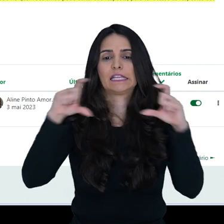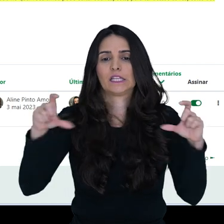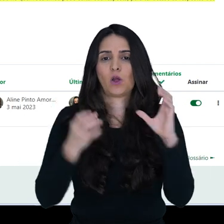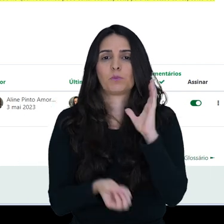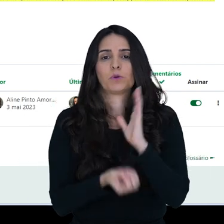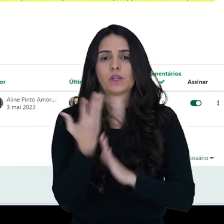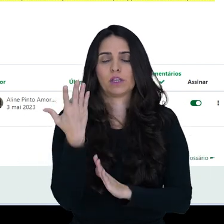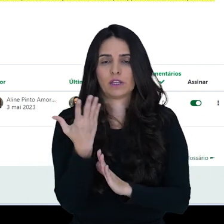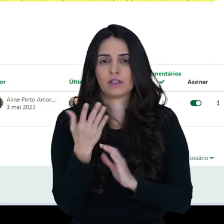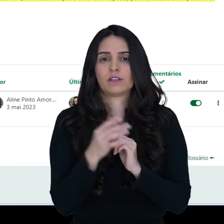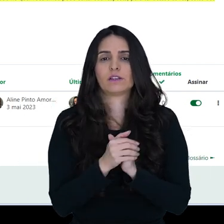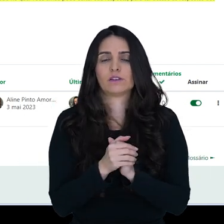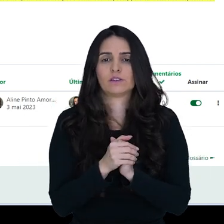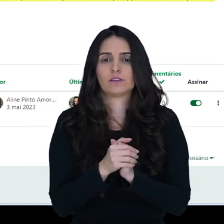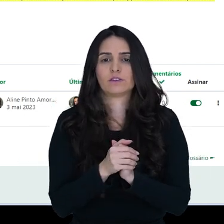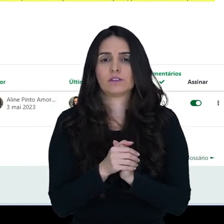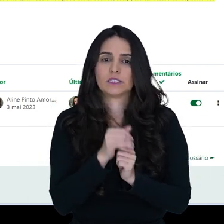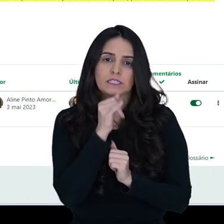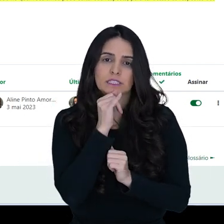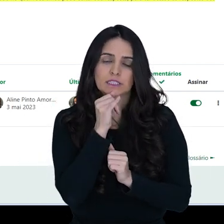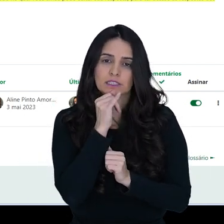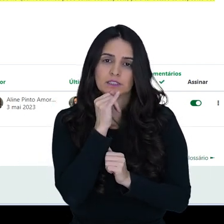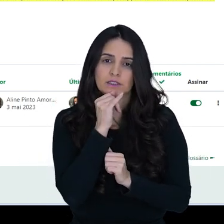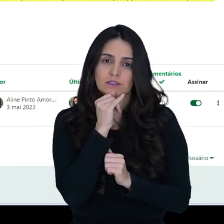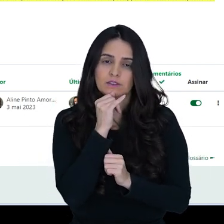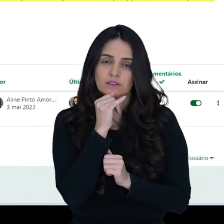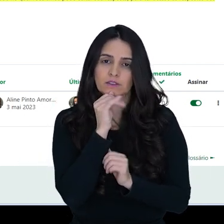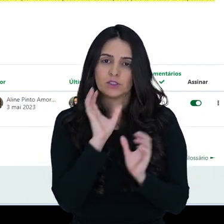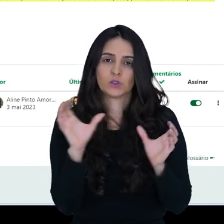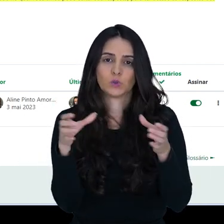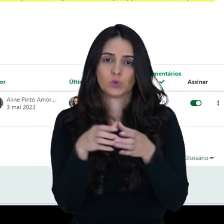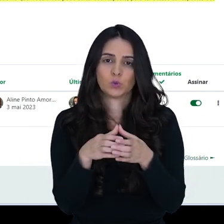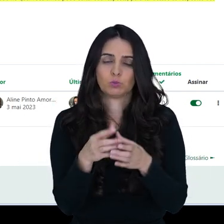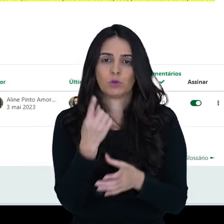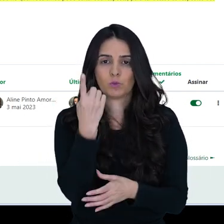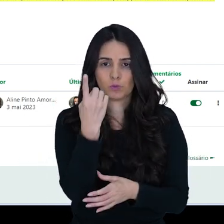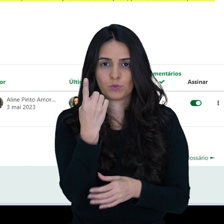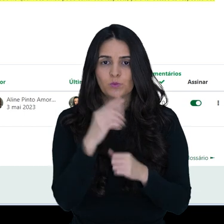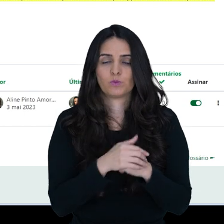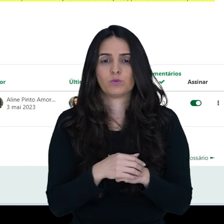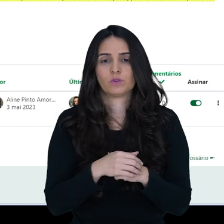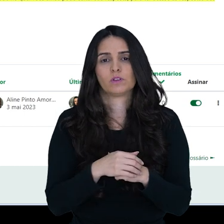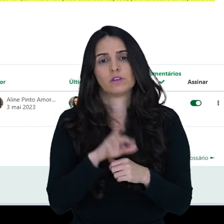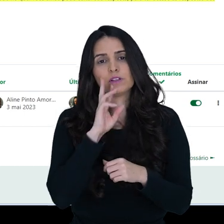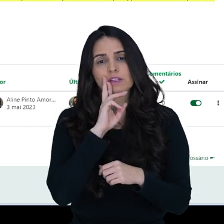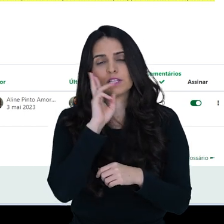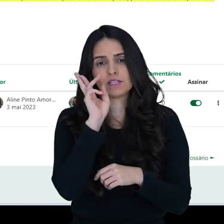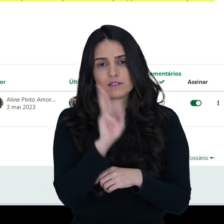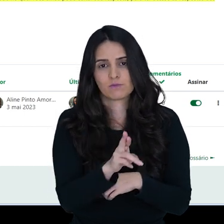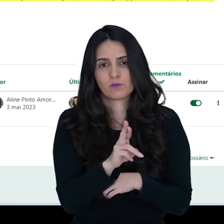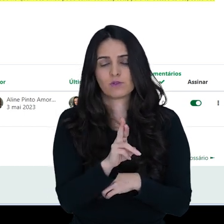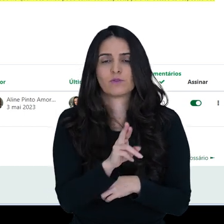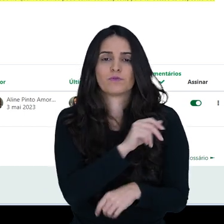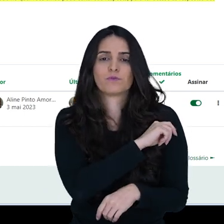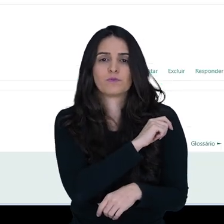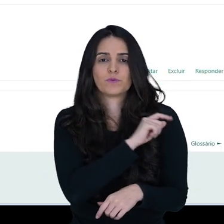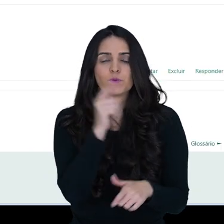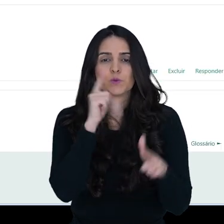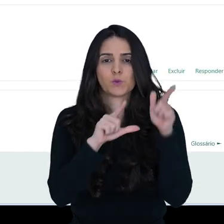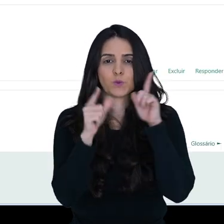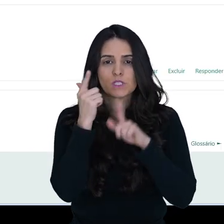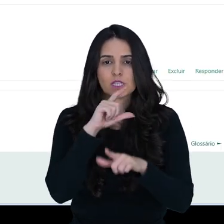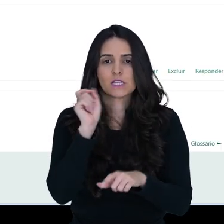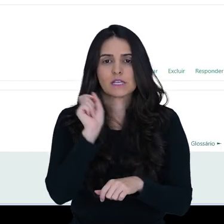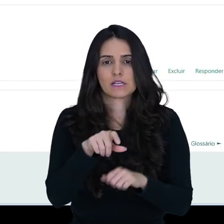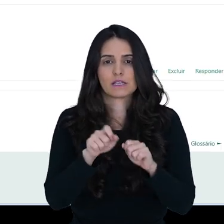tópico criado. Eu criei aqui, neste exemplo, para a turma 1. E aí está aqui, responda nesse tópico. O aluno já